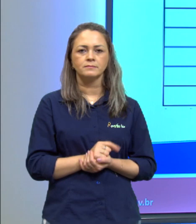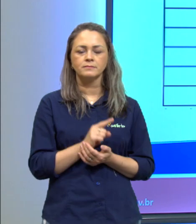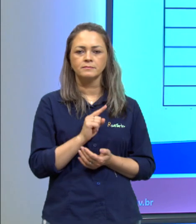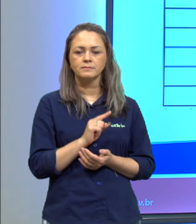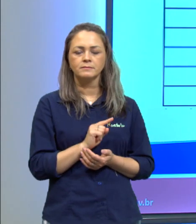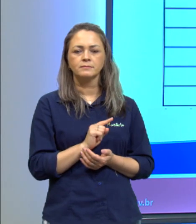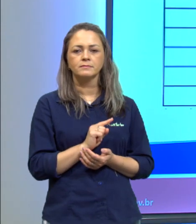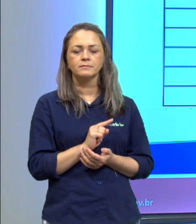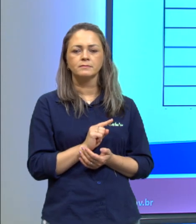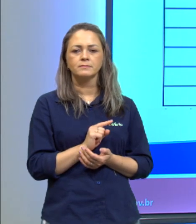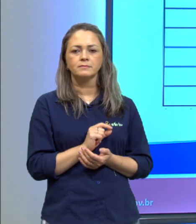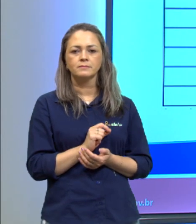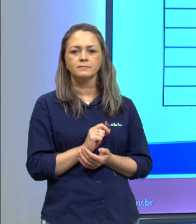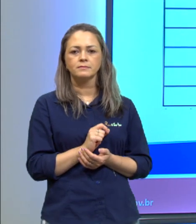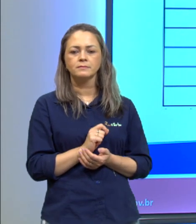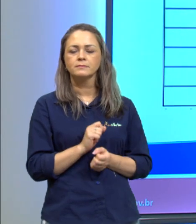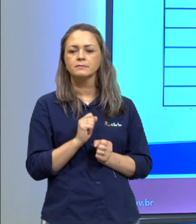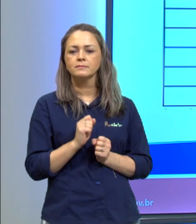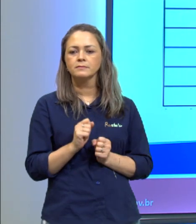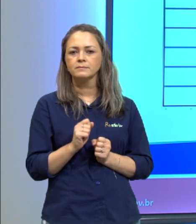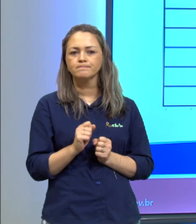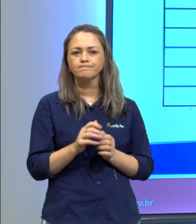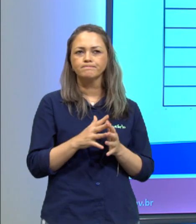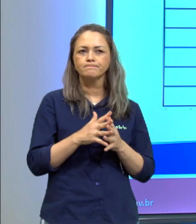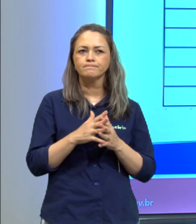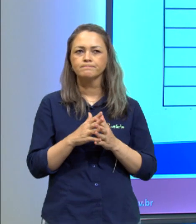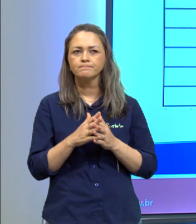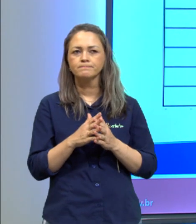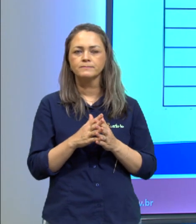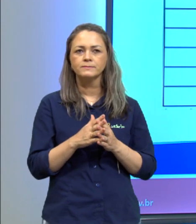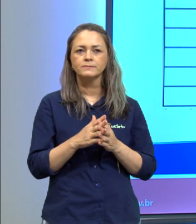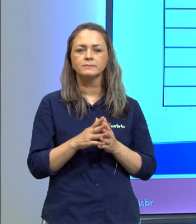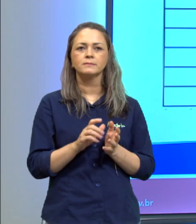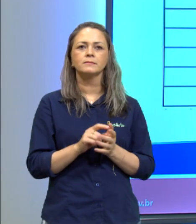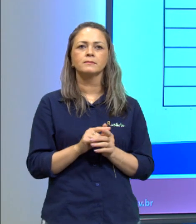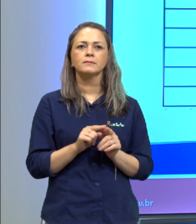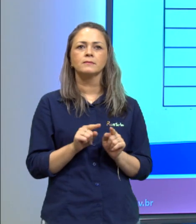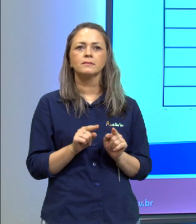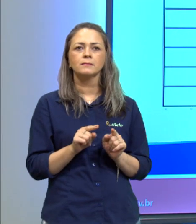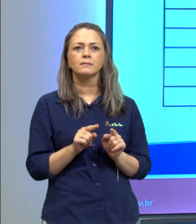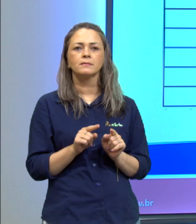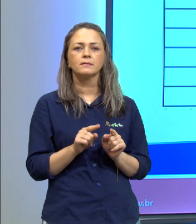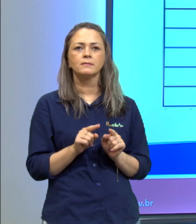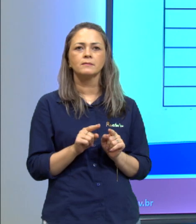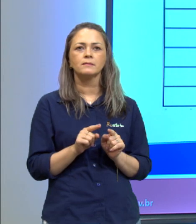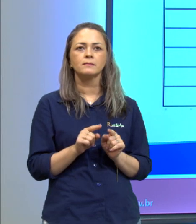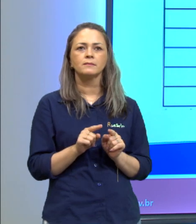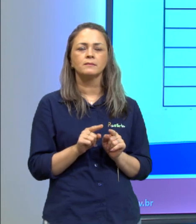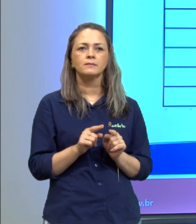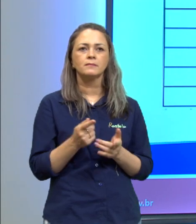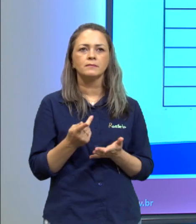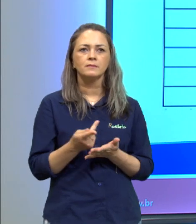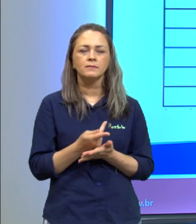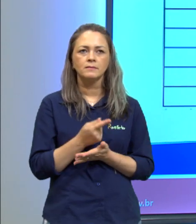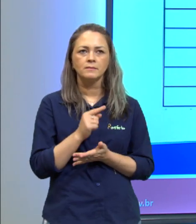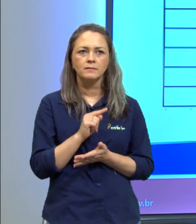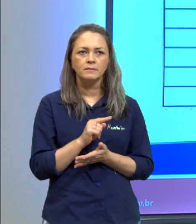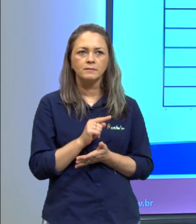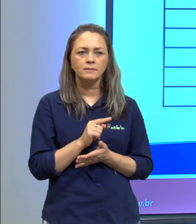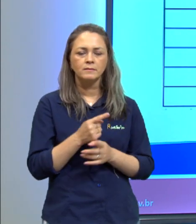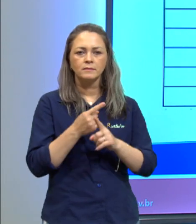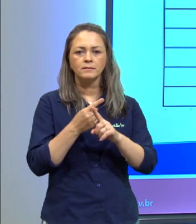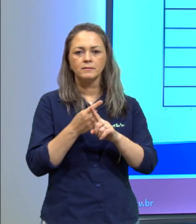que que poderia aí nos atrapalhar era o fato de nós né errarmos ali naquela